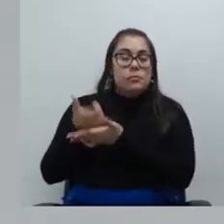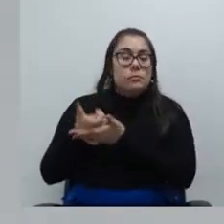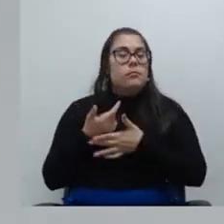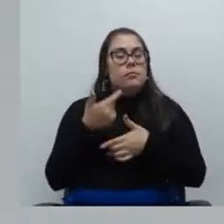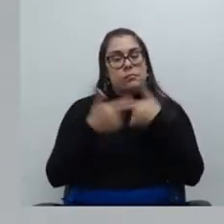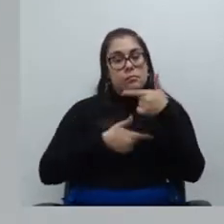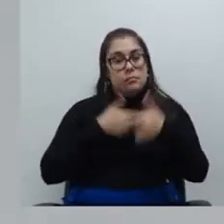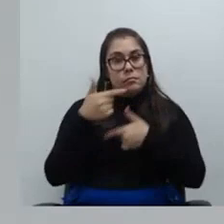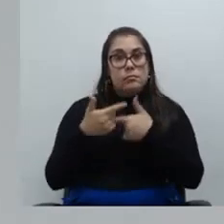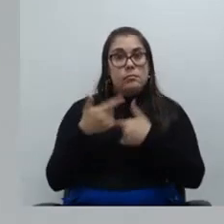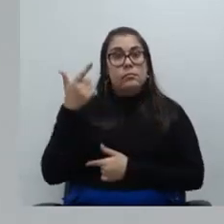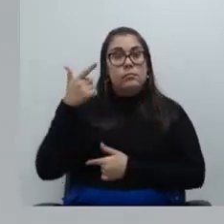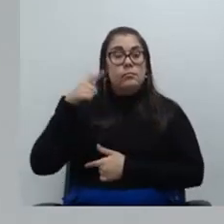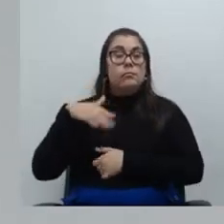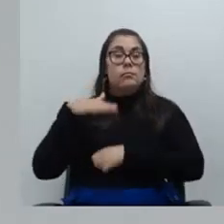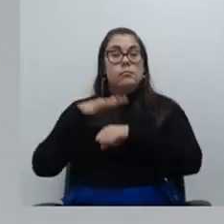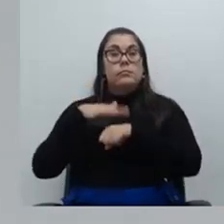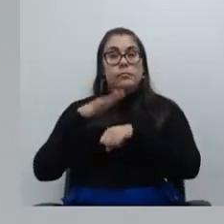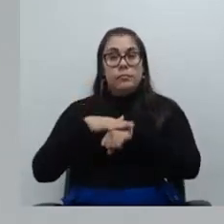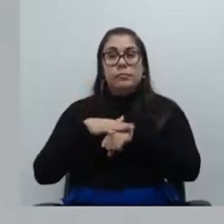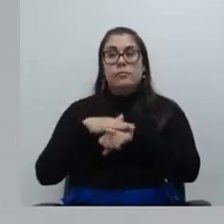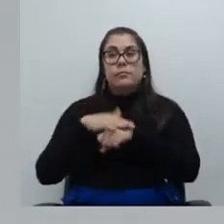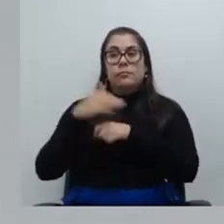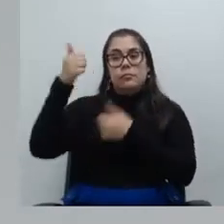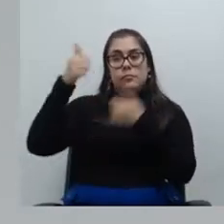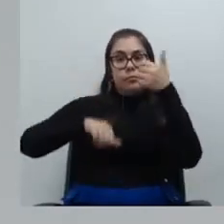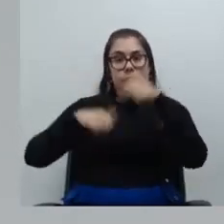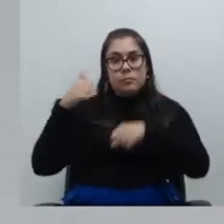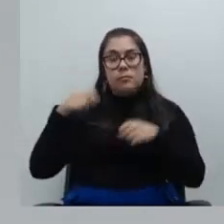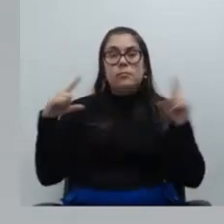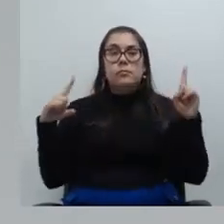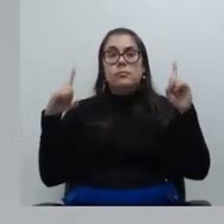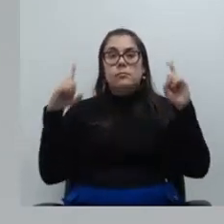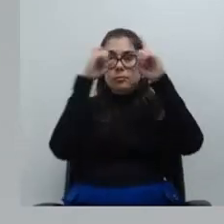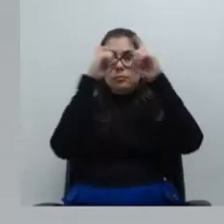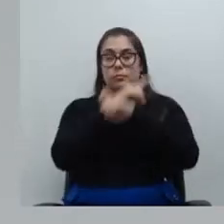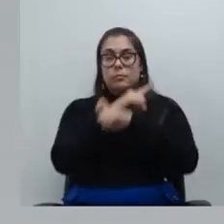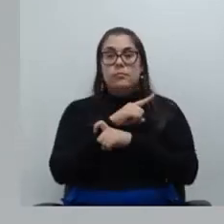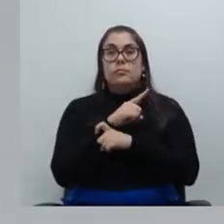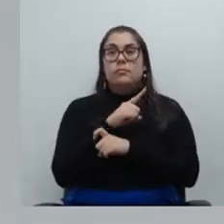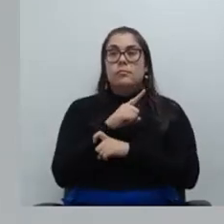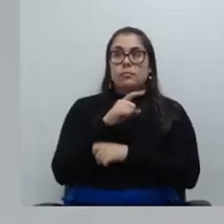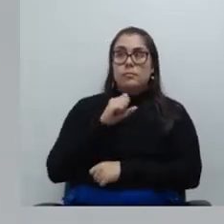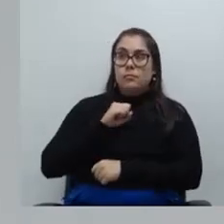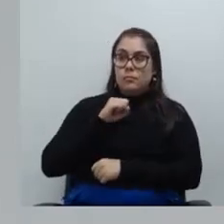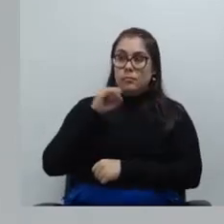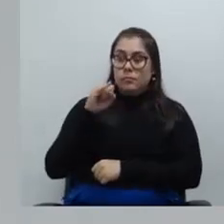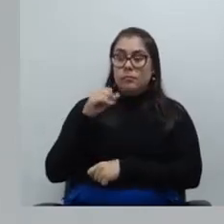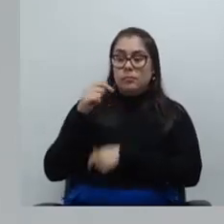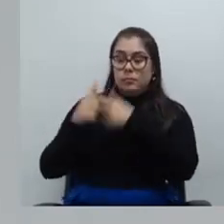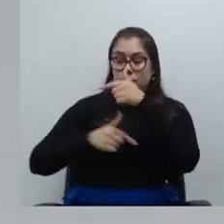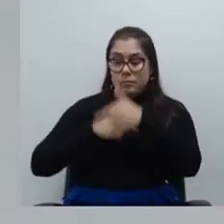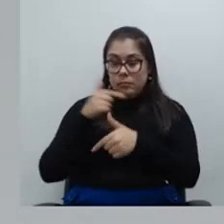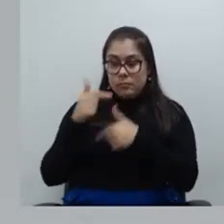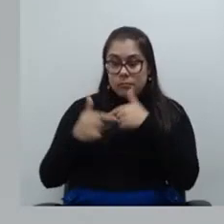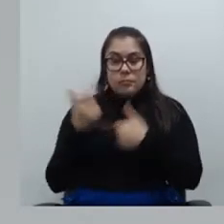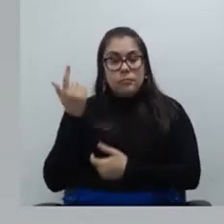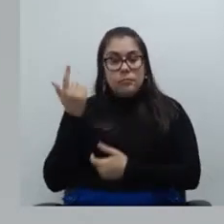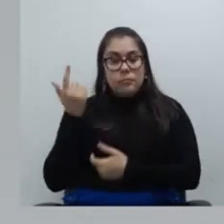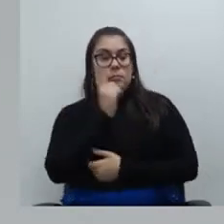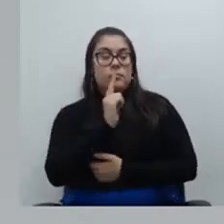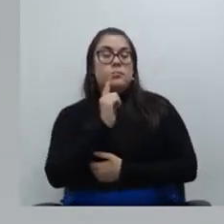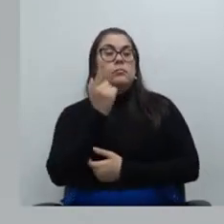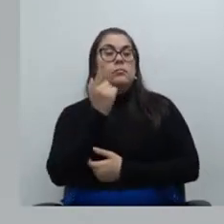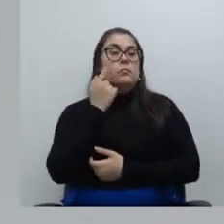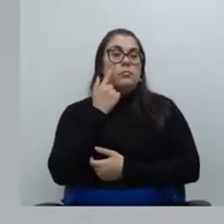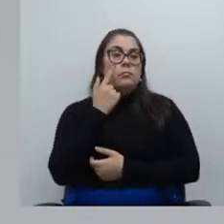esse é o caminho outros atos que vão ser ao longo a gente vai avaliando mas tem essa dificuldade de você ter atribuição efetiva para conseguir a gente